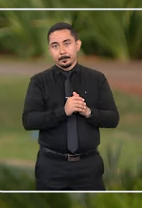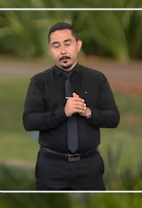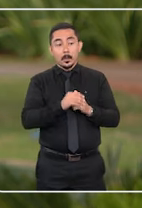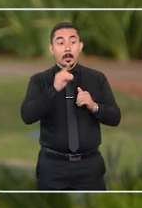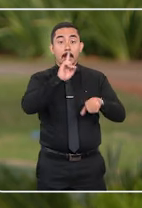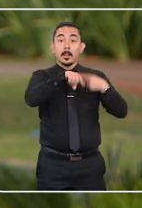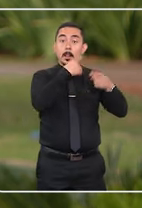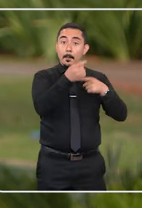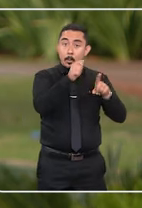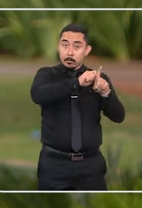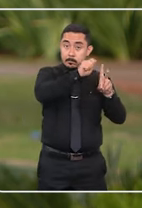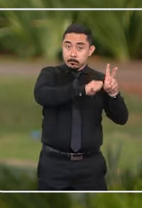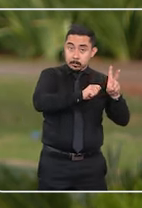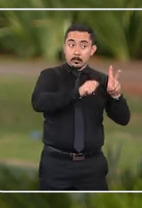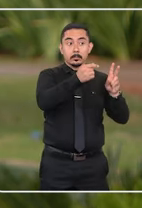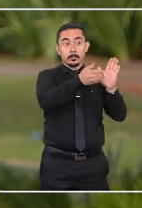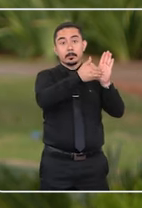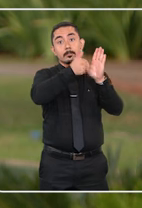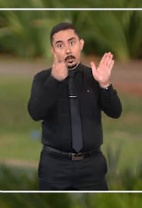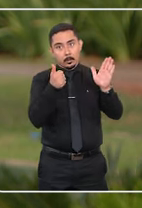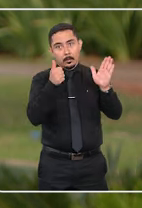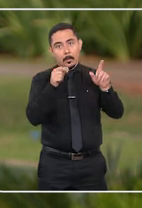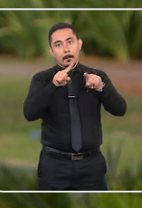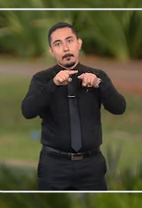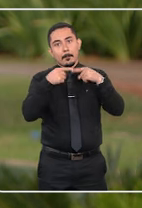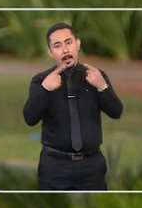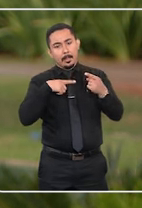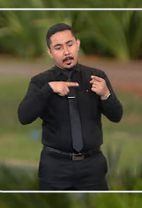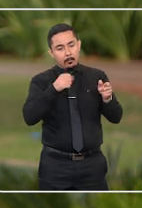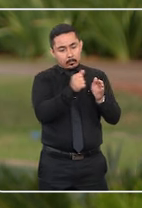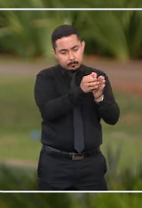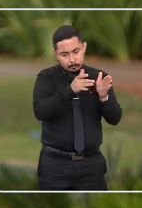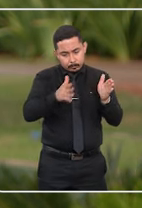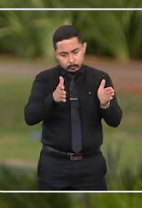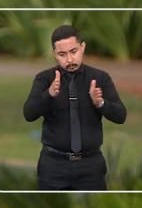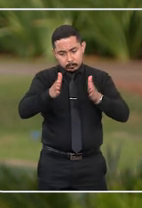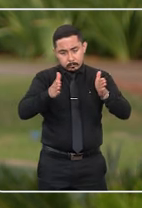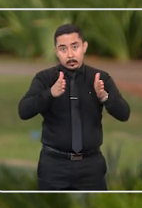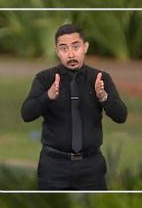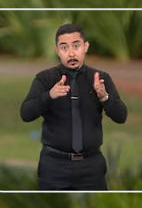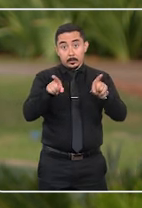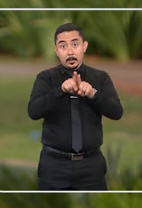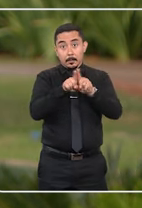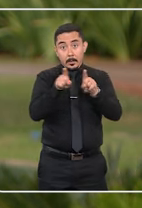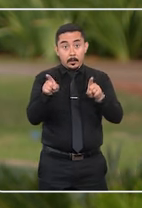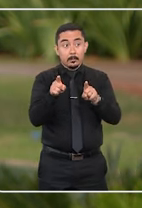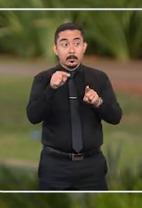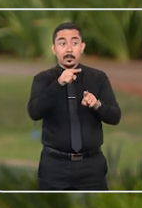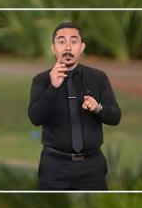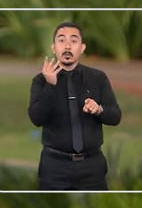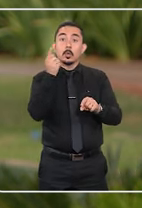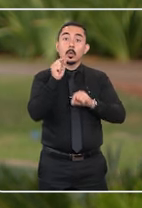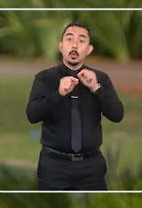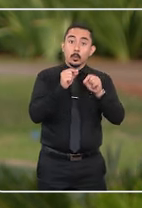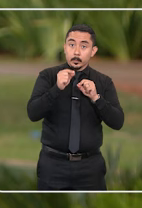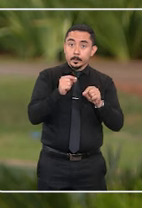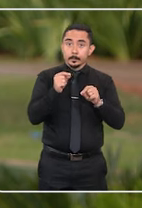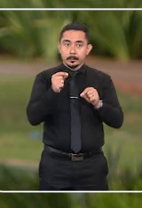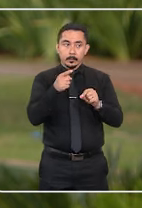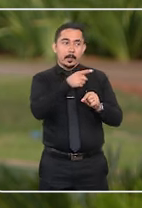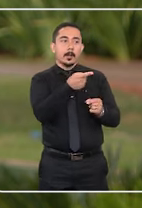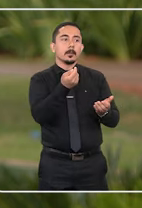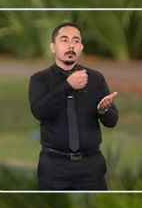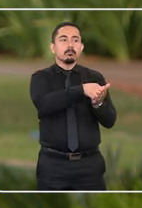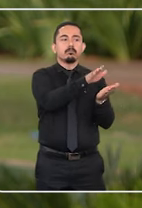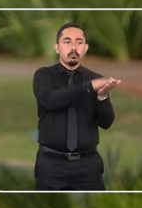conteúdo foi removido pela plataforma. Porém, como houve esse tempo entre a decisão e a efetiva exclusão da notícia, o autor